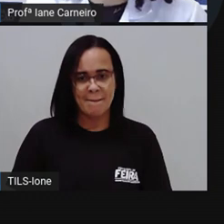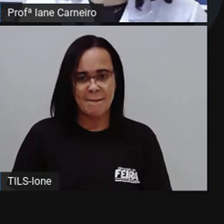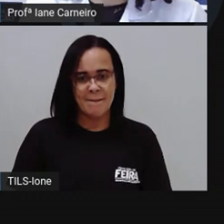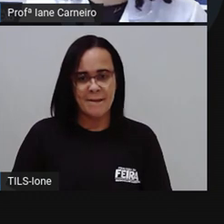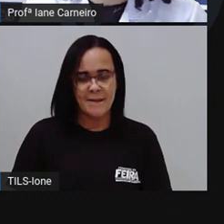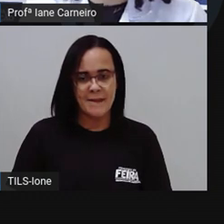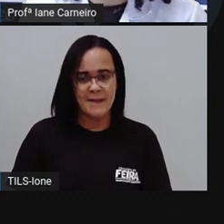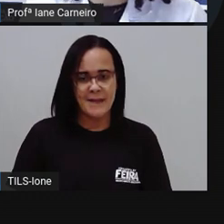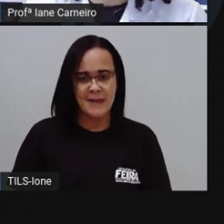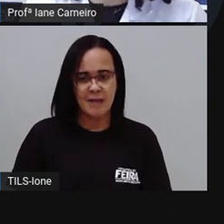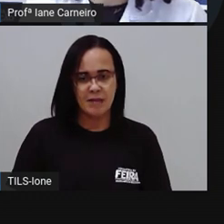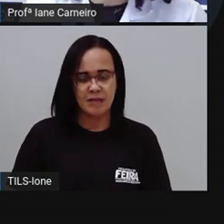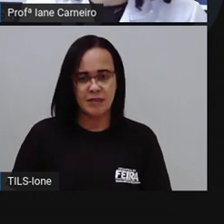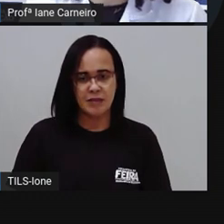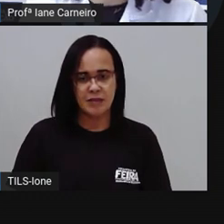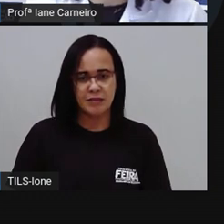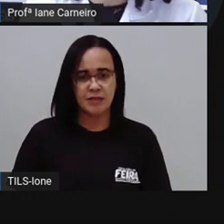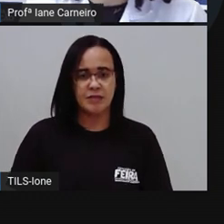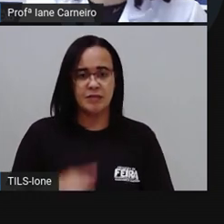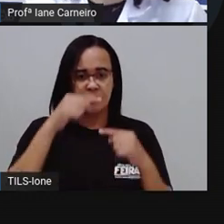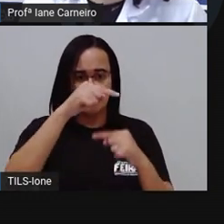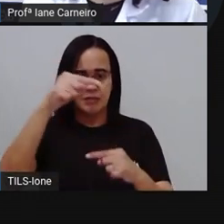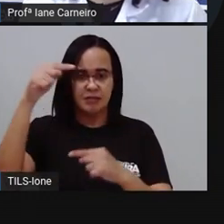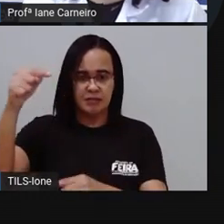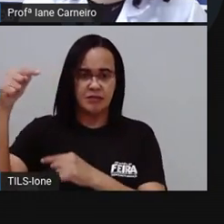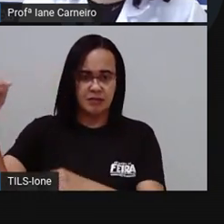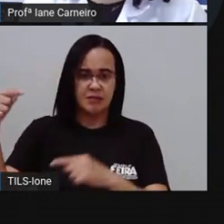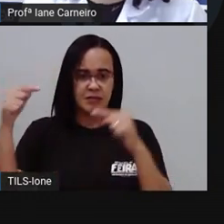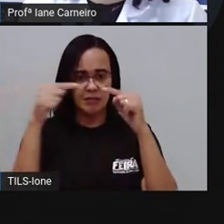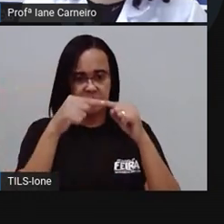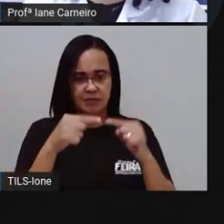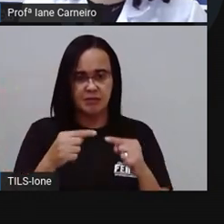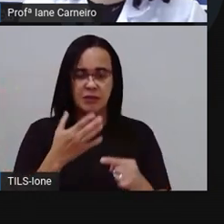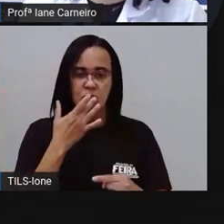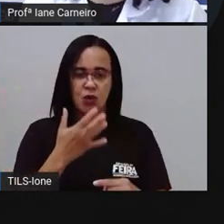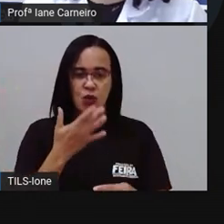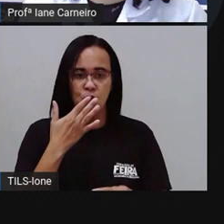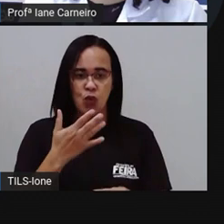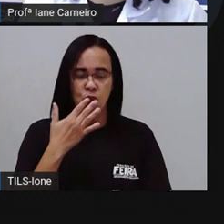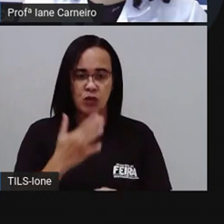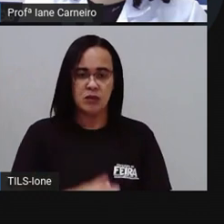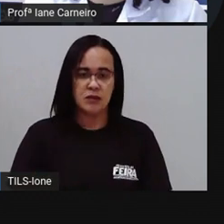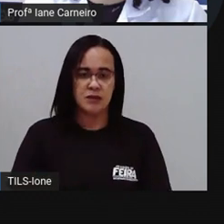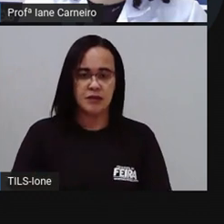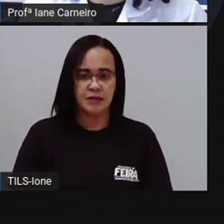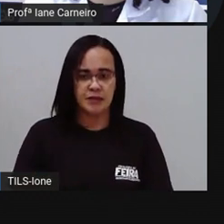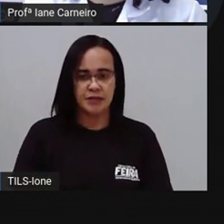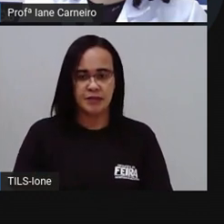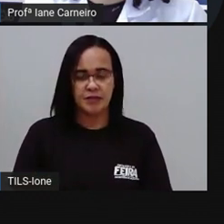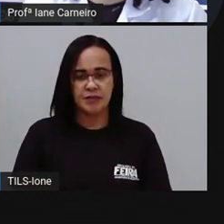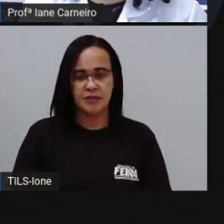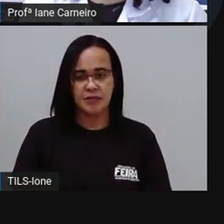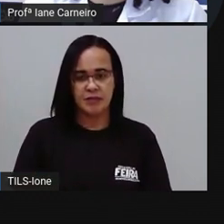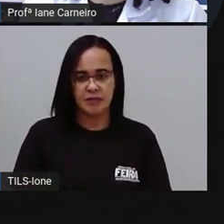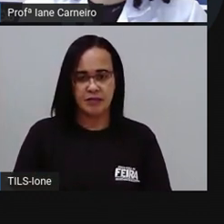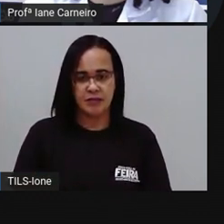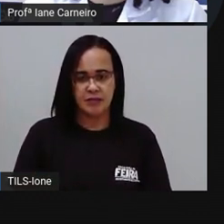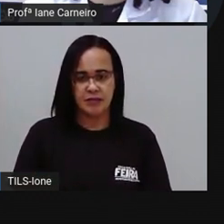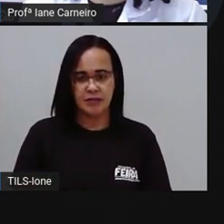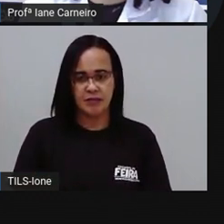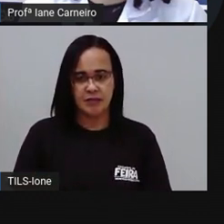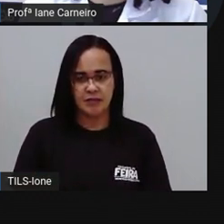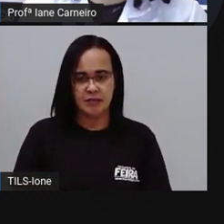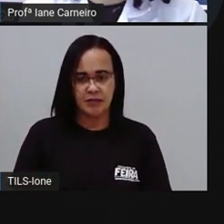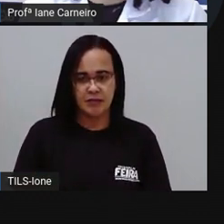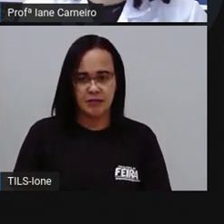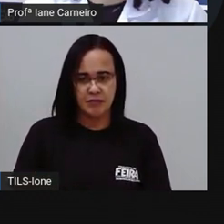correspondente a cada garrafinha. Então, aqui, ó, uma garrafinha, mais, ó, duas garrafinhas.